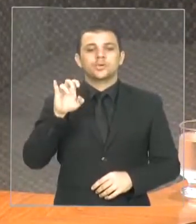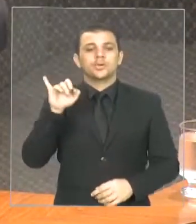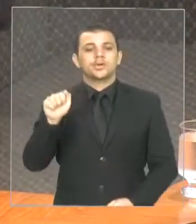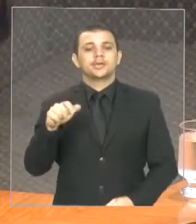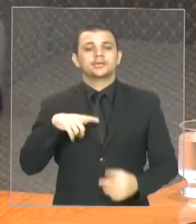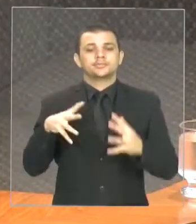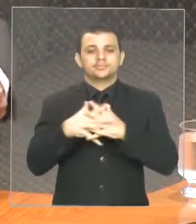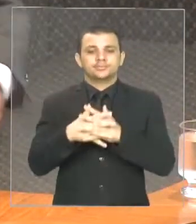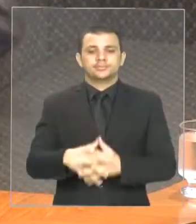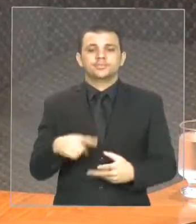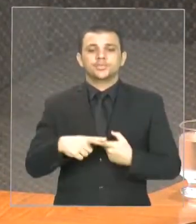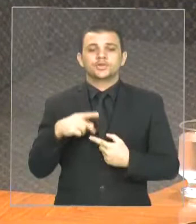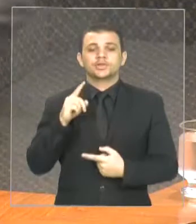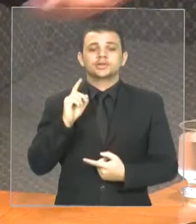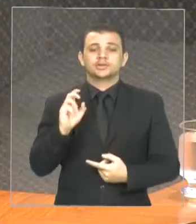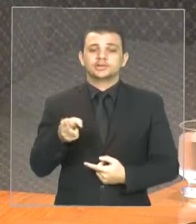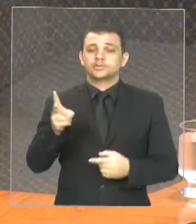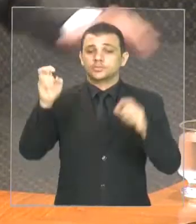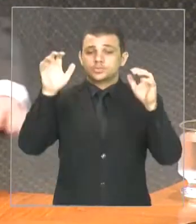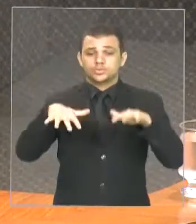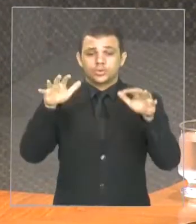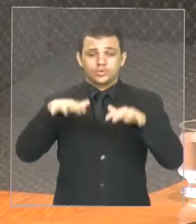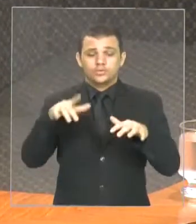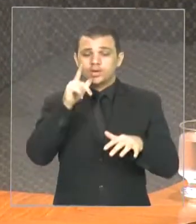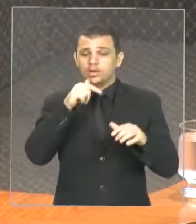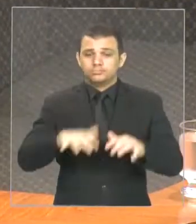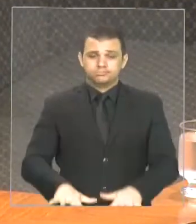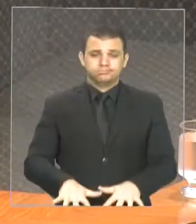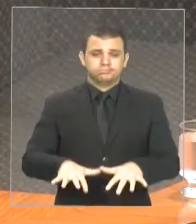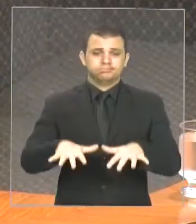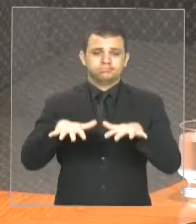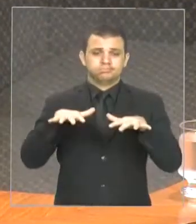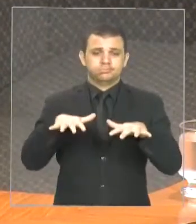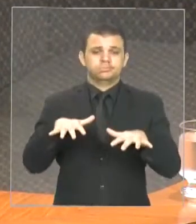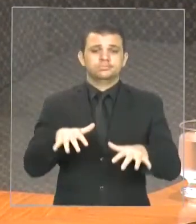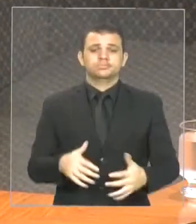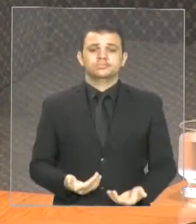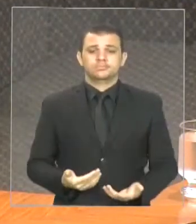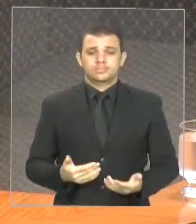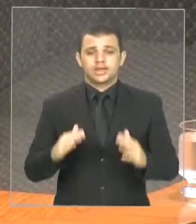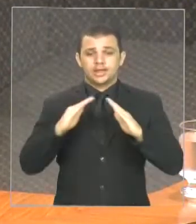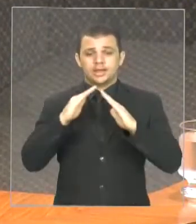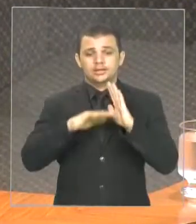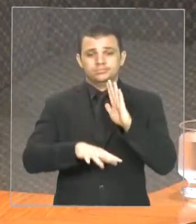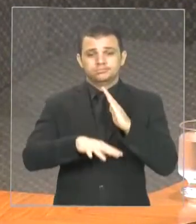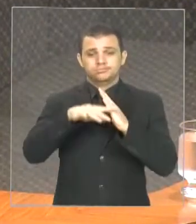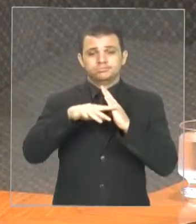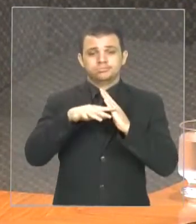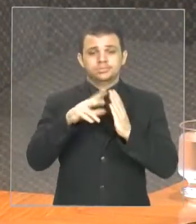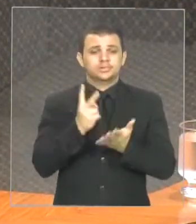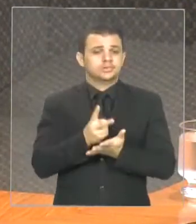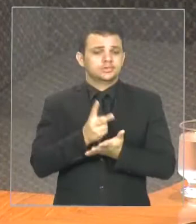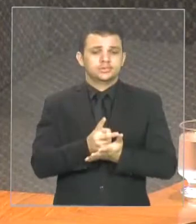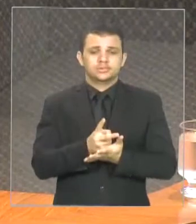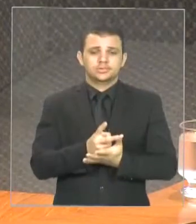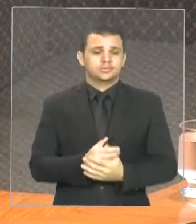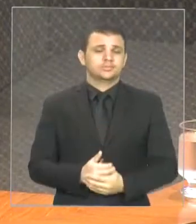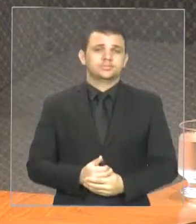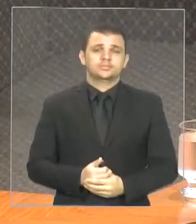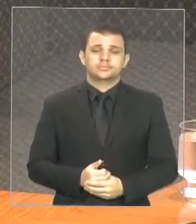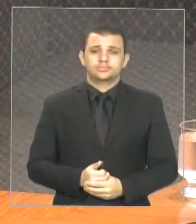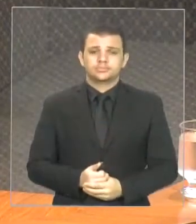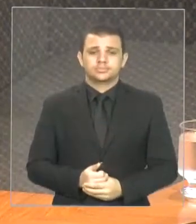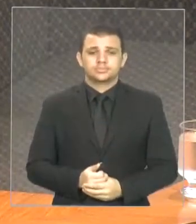quando chovia, as casas inundavam todas ali, deputado. Deputado Max Barros, sim que possível, me conceda uma parte. Um minutinho, concedo já,